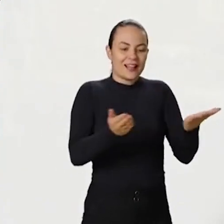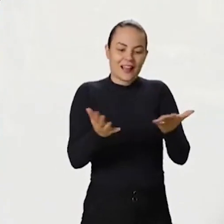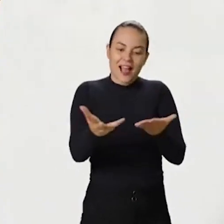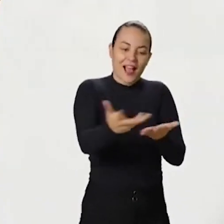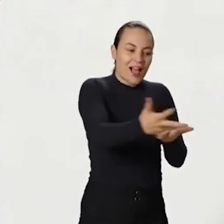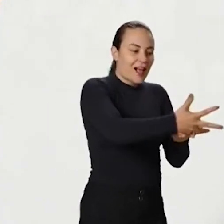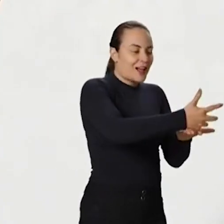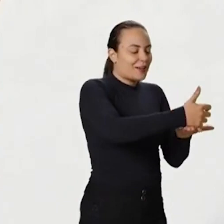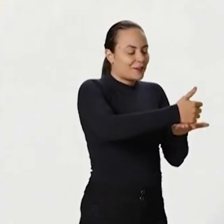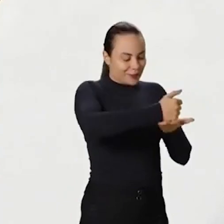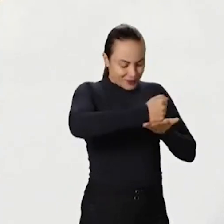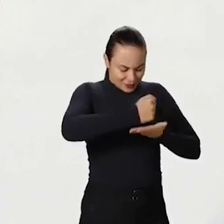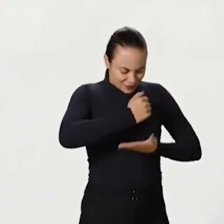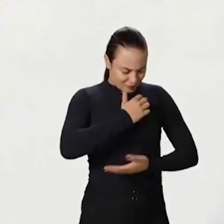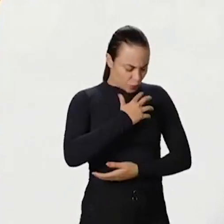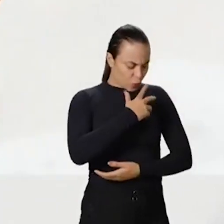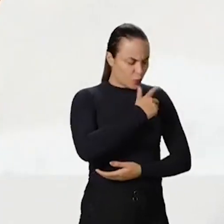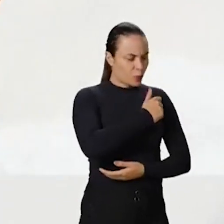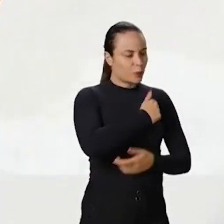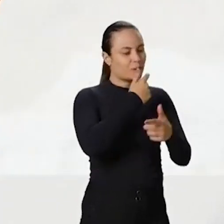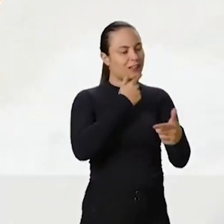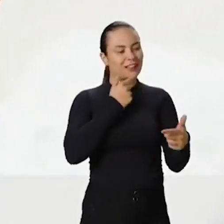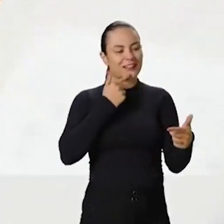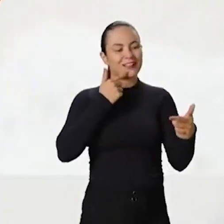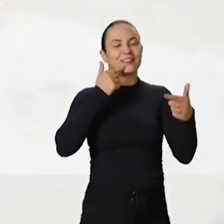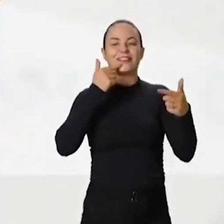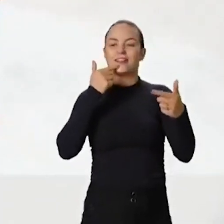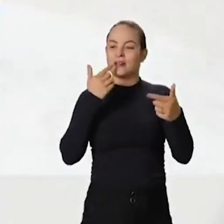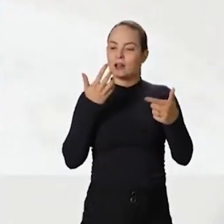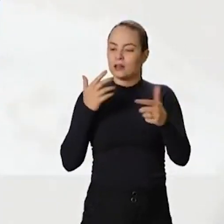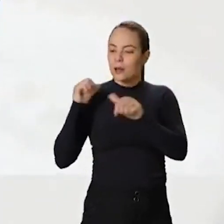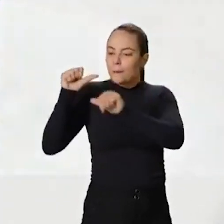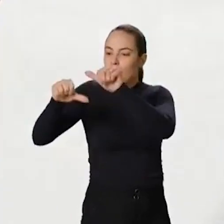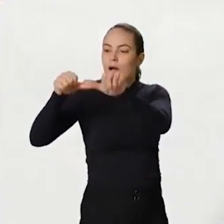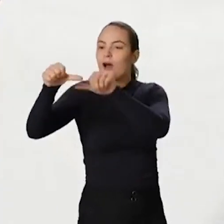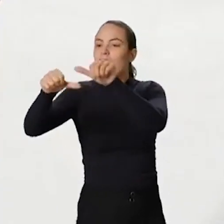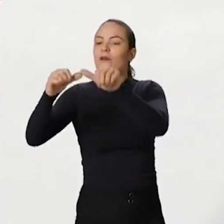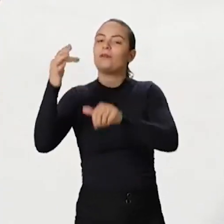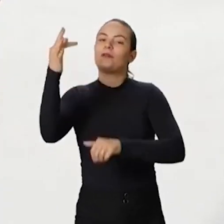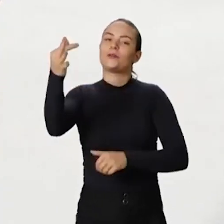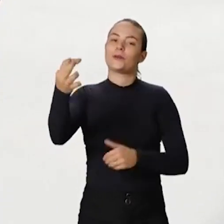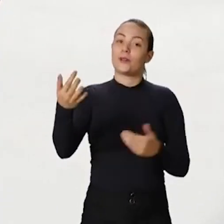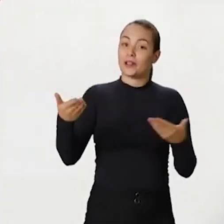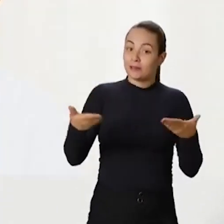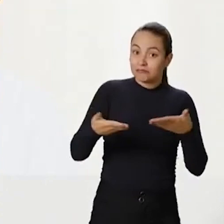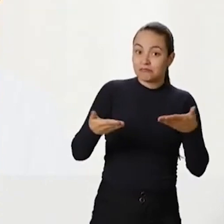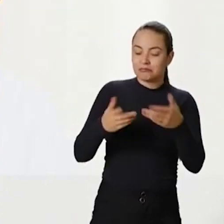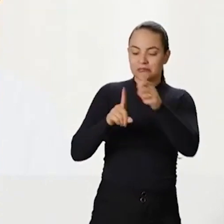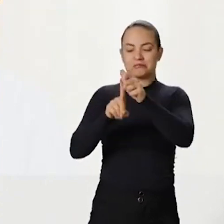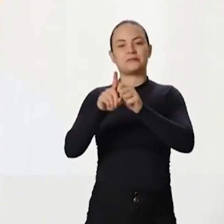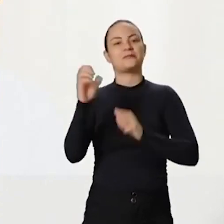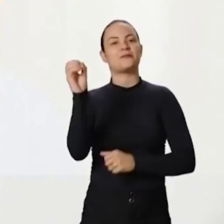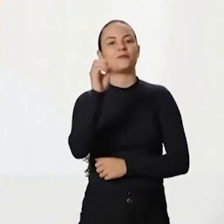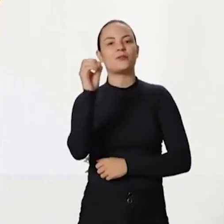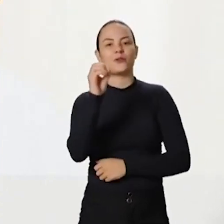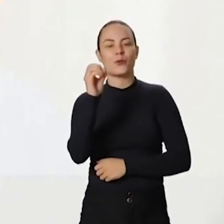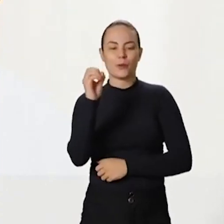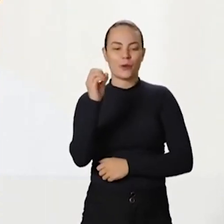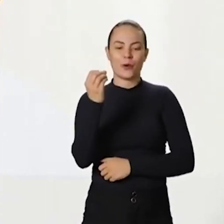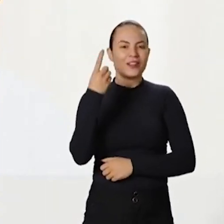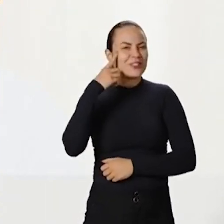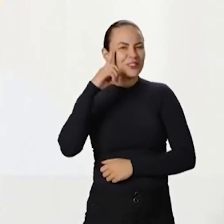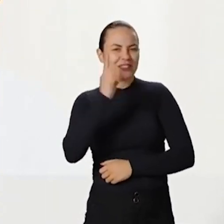nós, fazemos pelo futuro. E é por isso que neste mês de outubro, mês das crianças, eu convoco cada um de